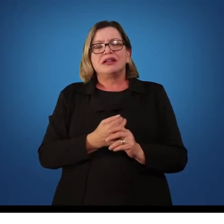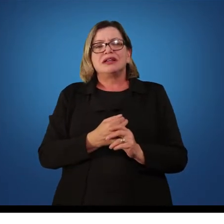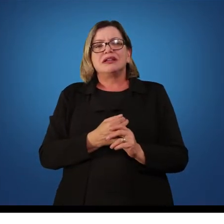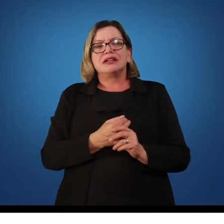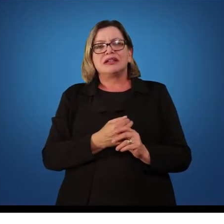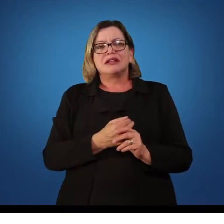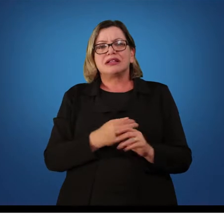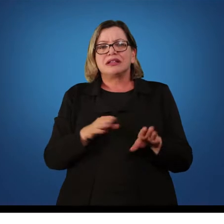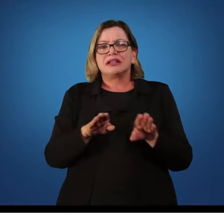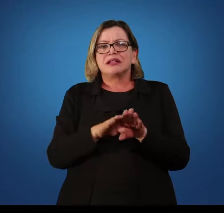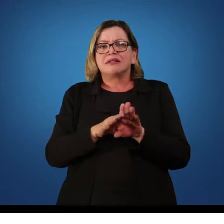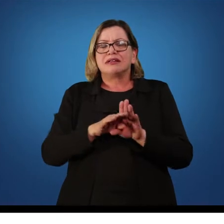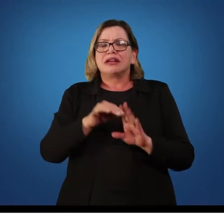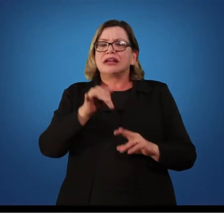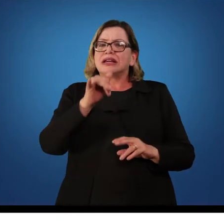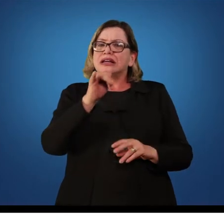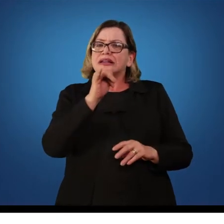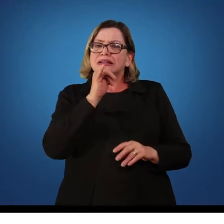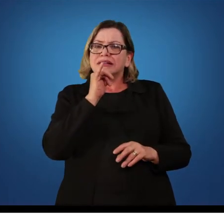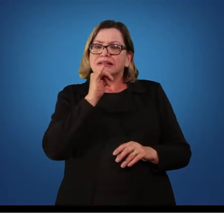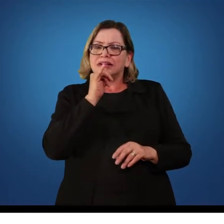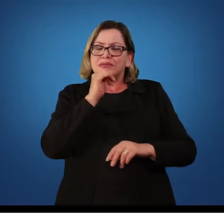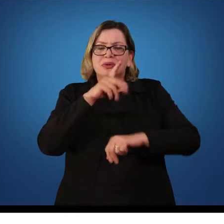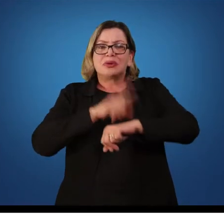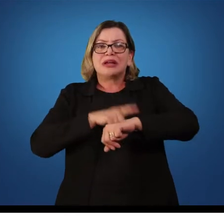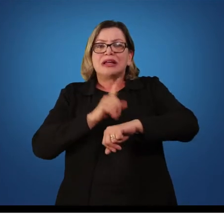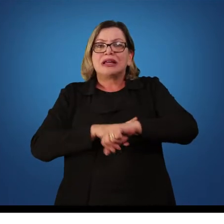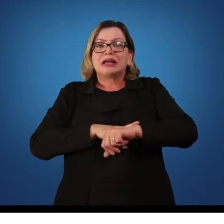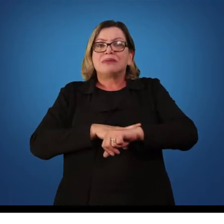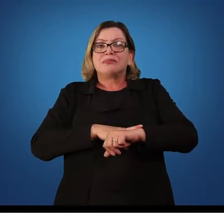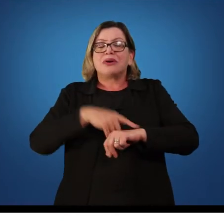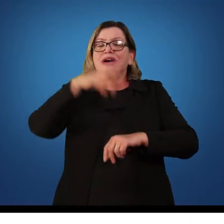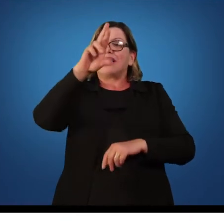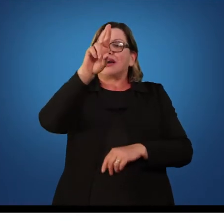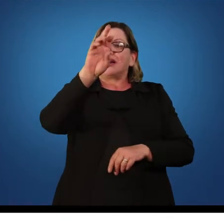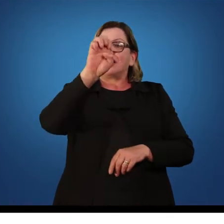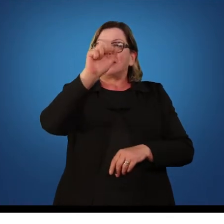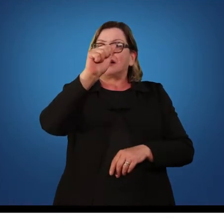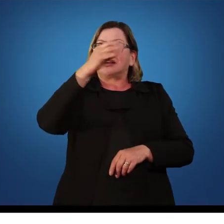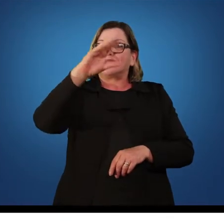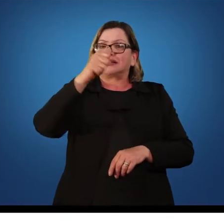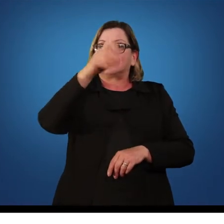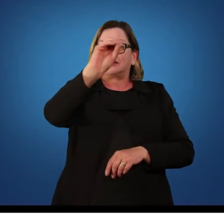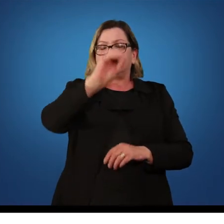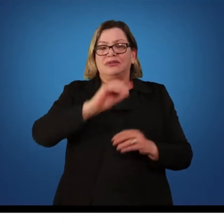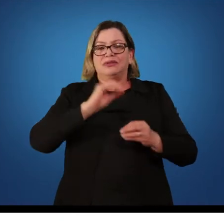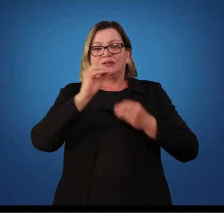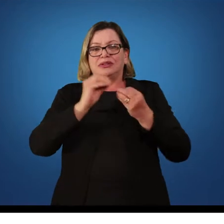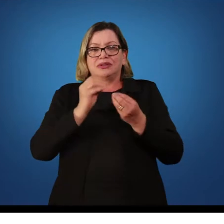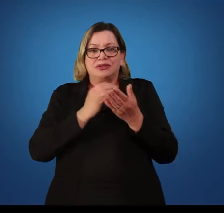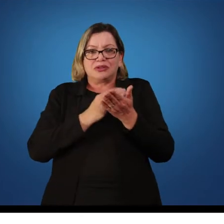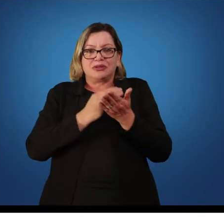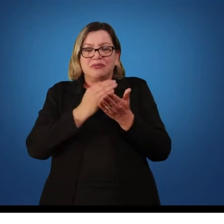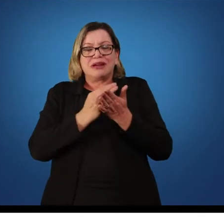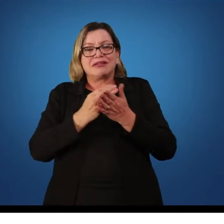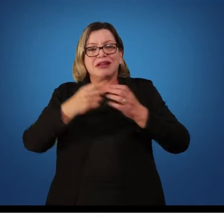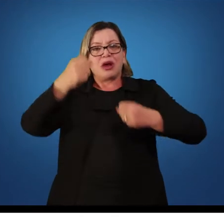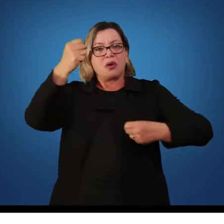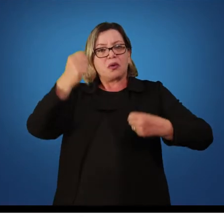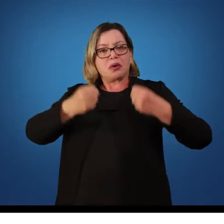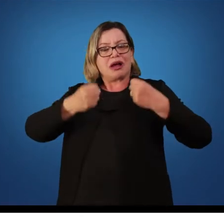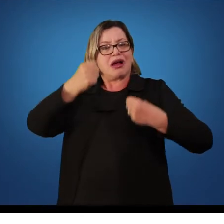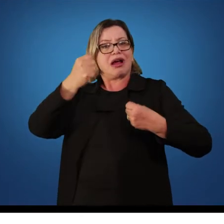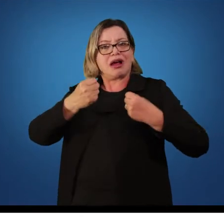Um exemplo de aplicabilidade do tempo de reação em atividades da vida diária. A partida do carro diante da